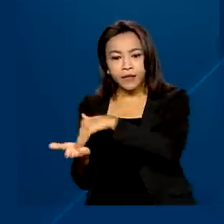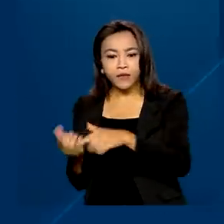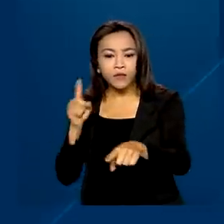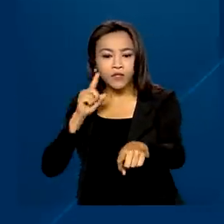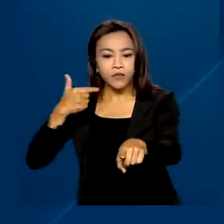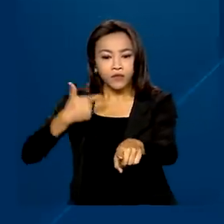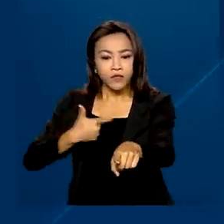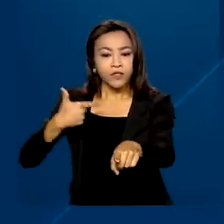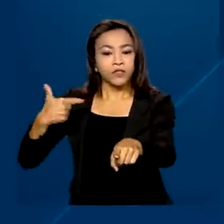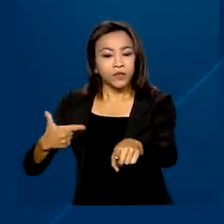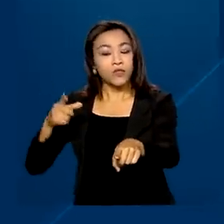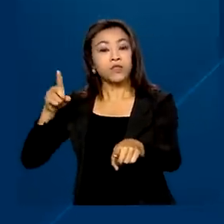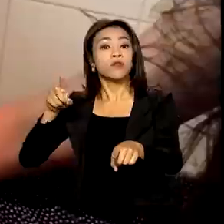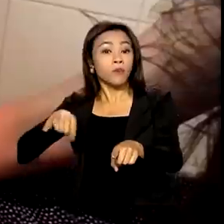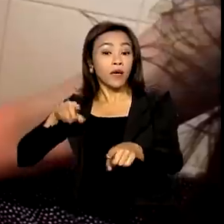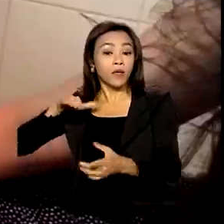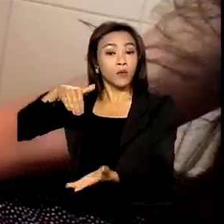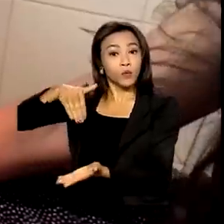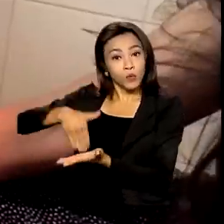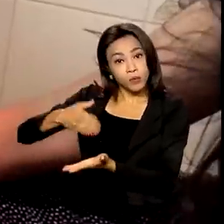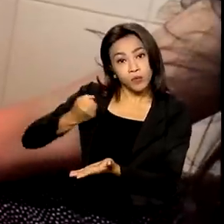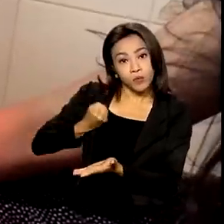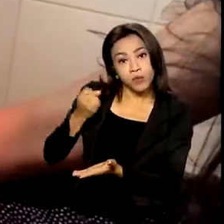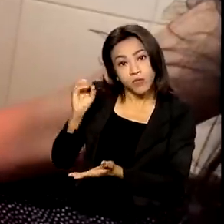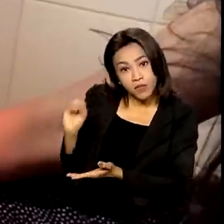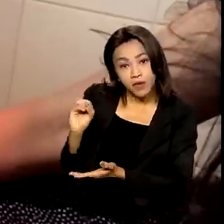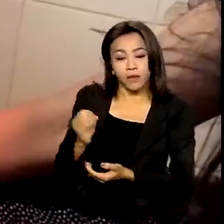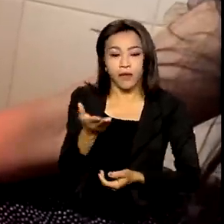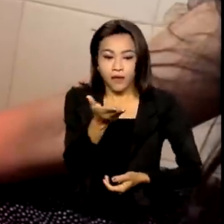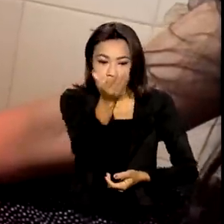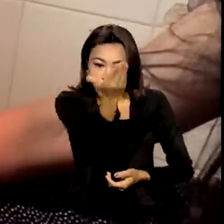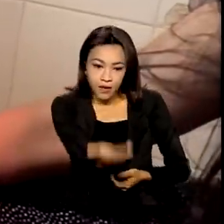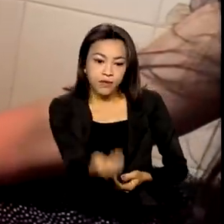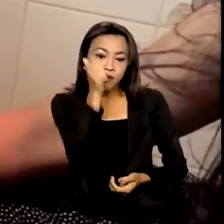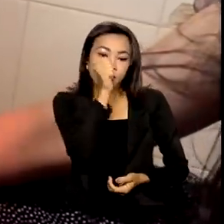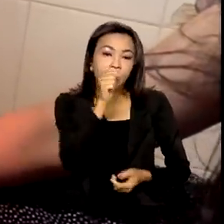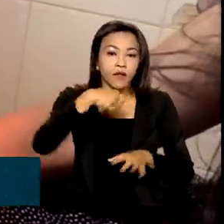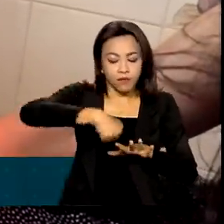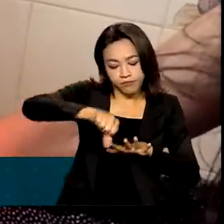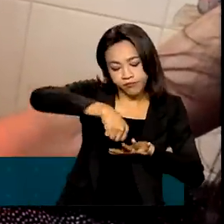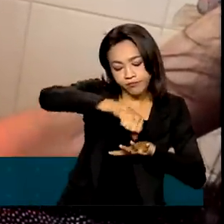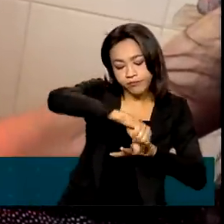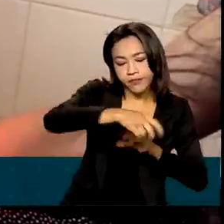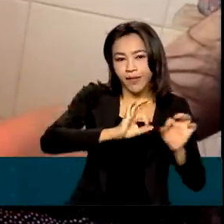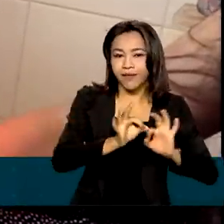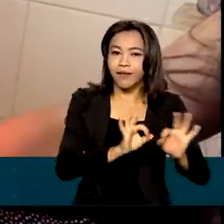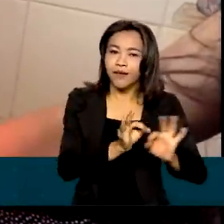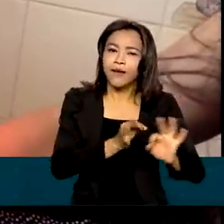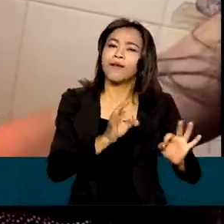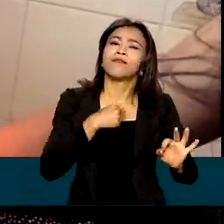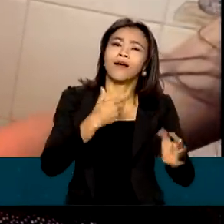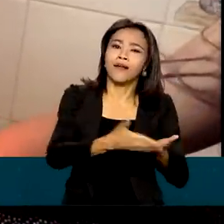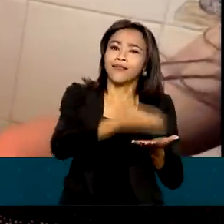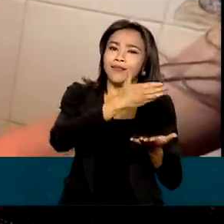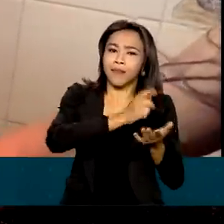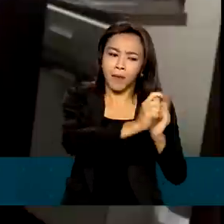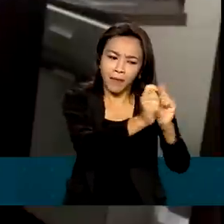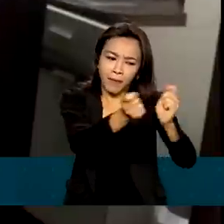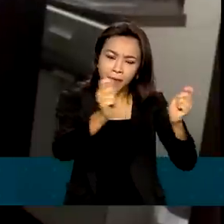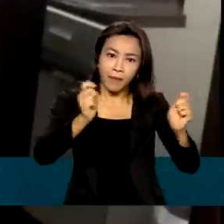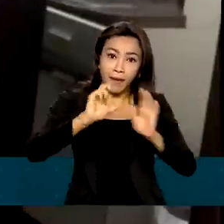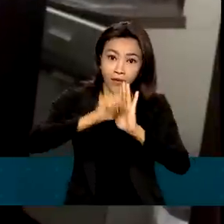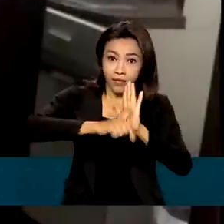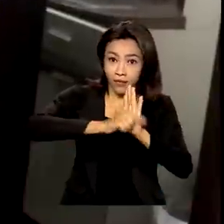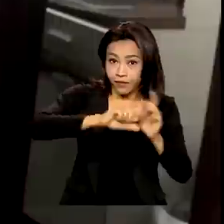grupo com NIS final 0. Alívio para a Eliane, que é manicure e vai conseguir adiantar algumas dívidas em atraso.